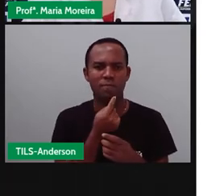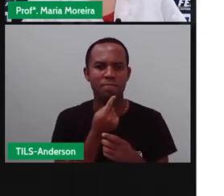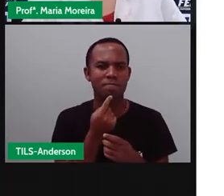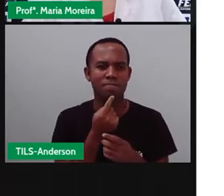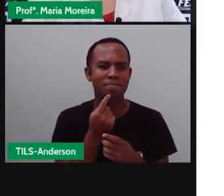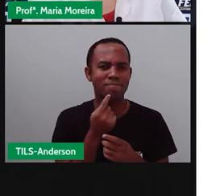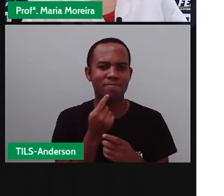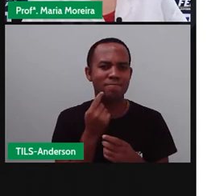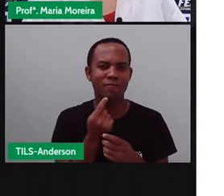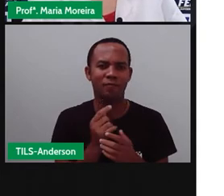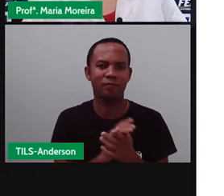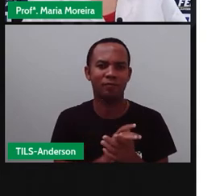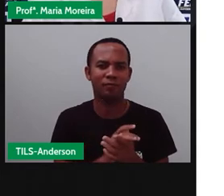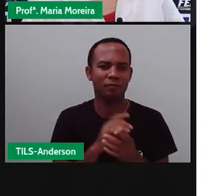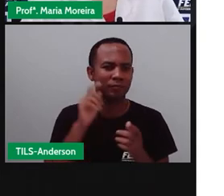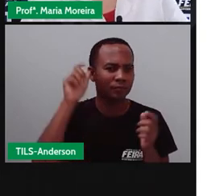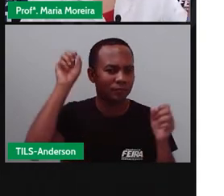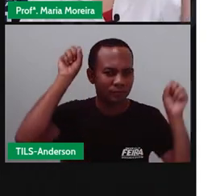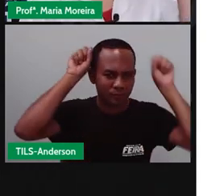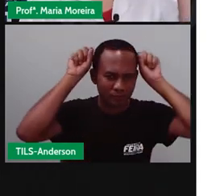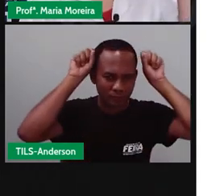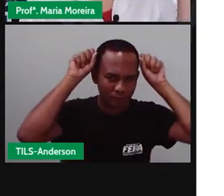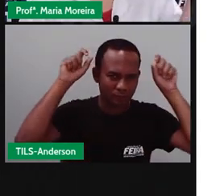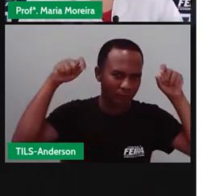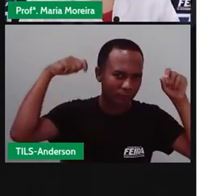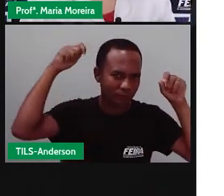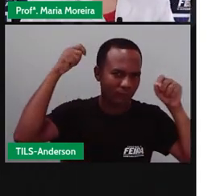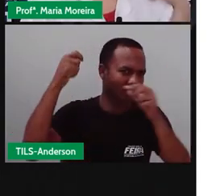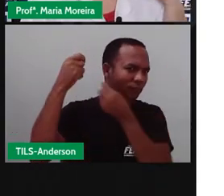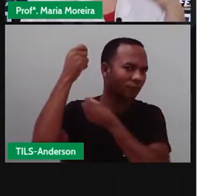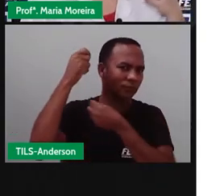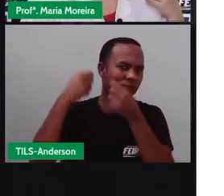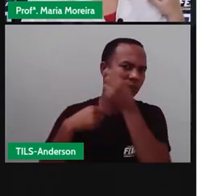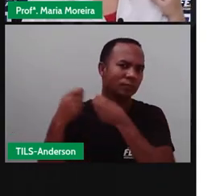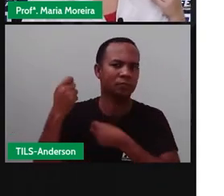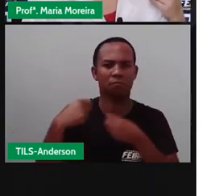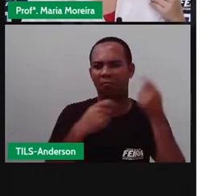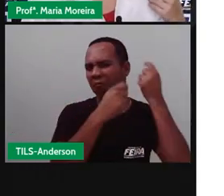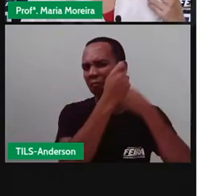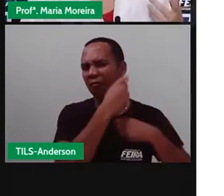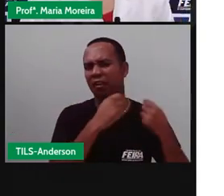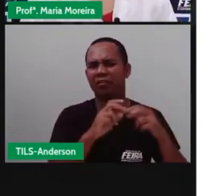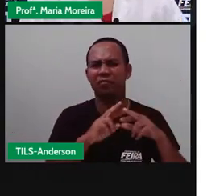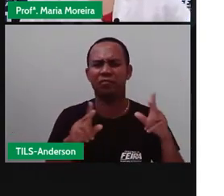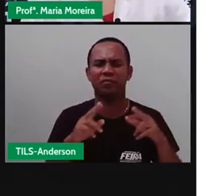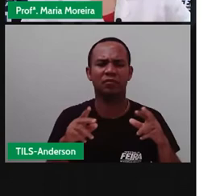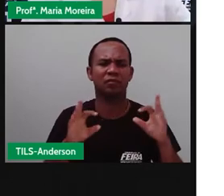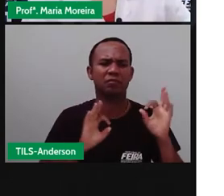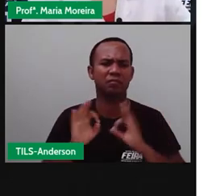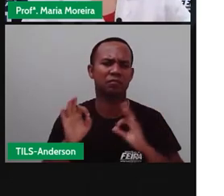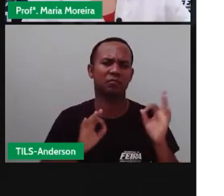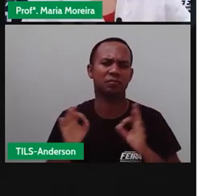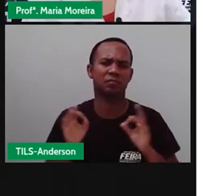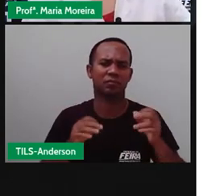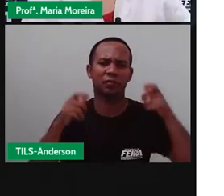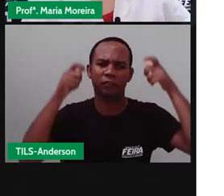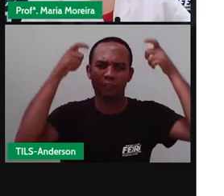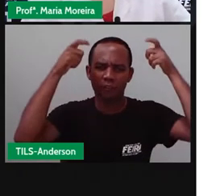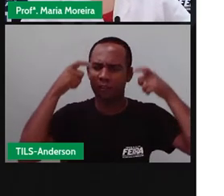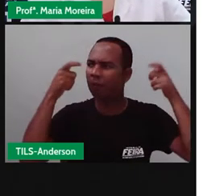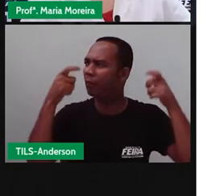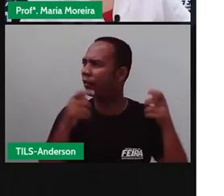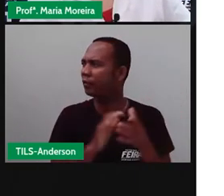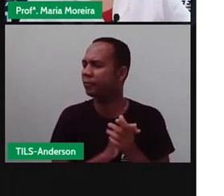mentira. E as meninas com maia chiquinha, né? Com laço de fita, tudo isso.